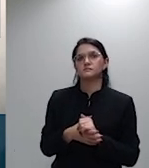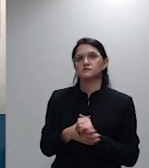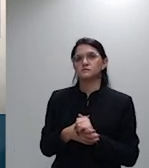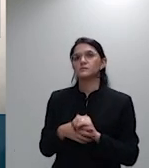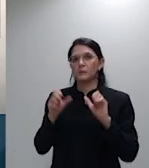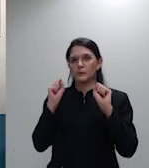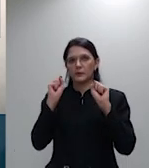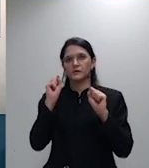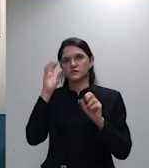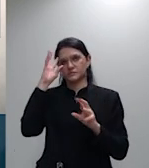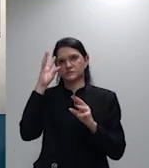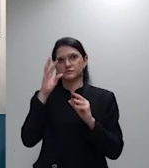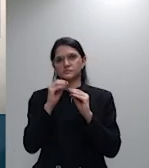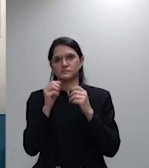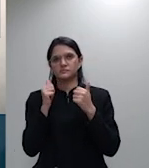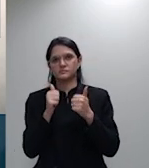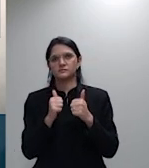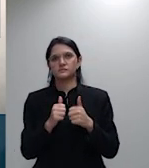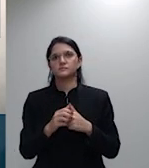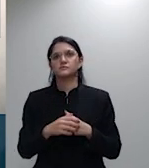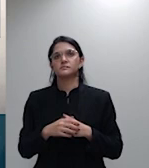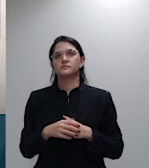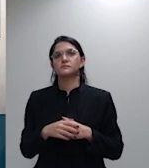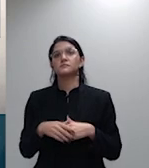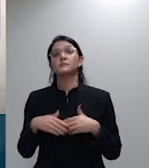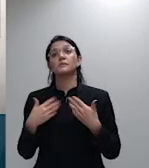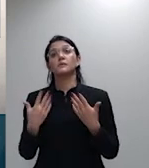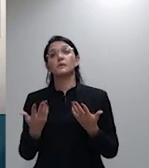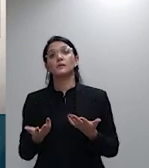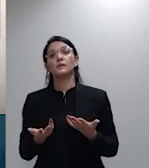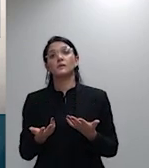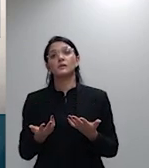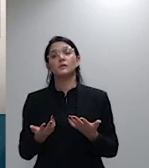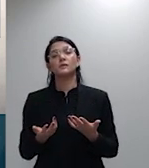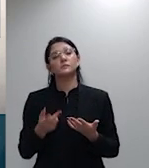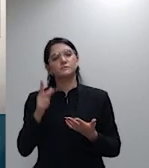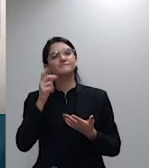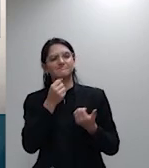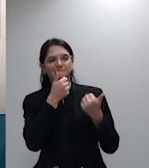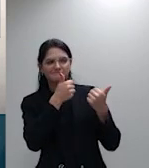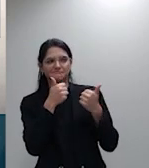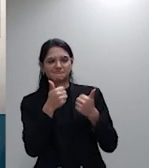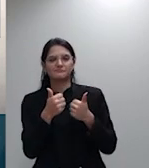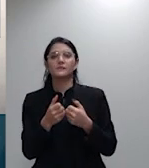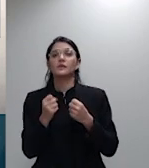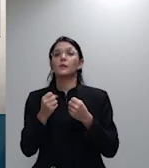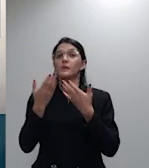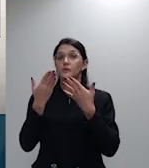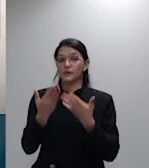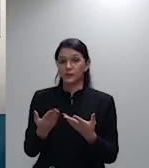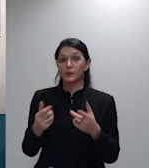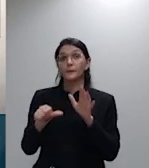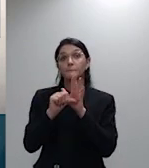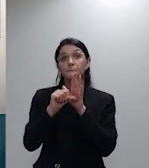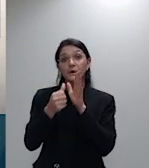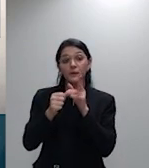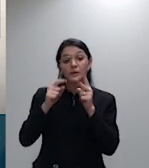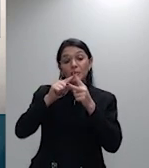Estou de acordo. Vou lá. Senhor presidente, saudar primeiramente os eminentes advogados, doutor Maurício, doutor Ricardo, pela